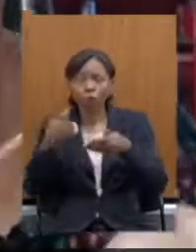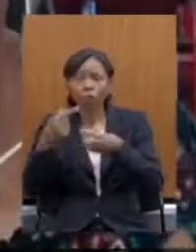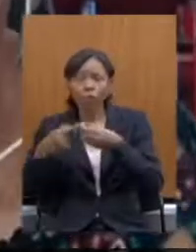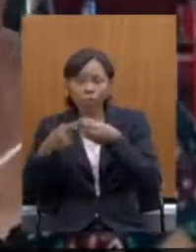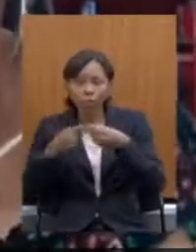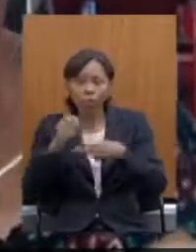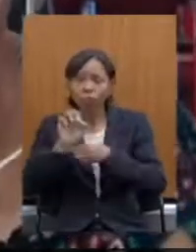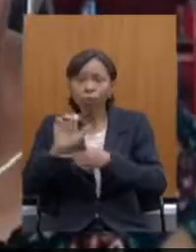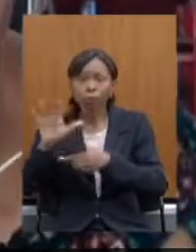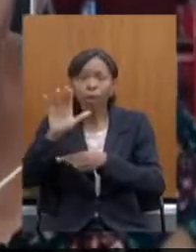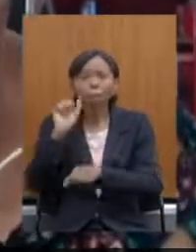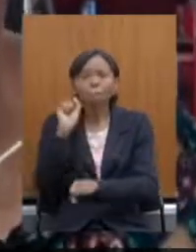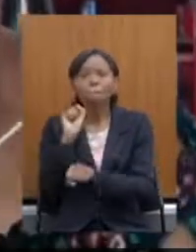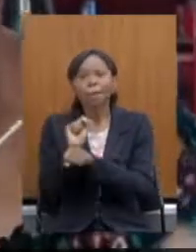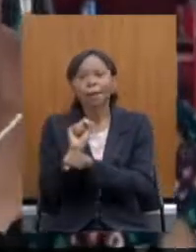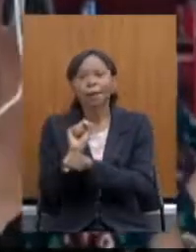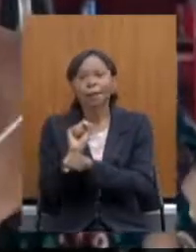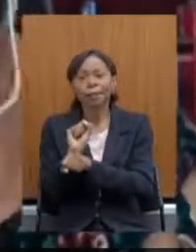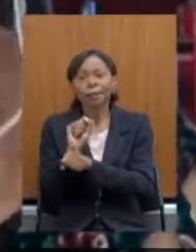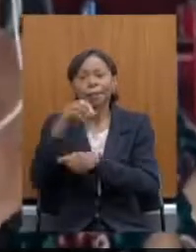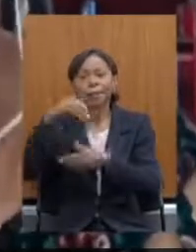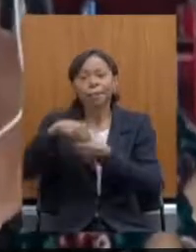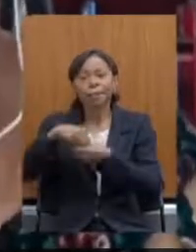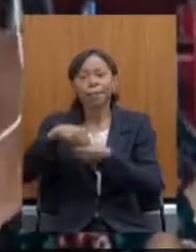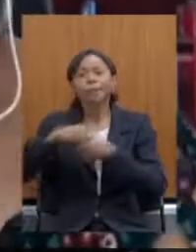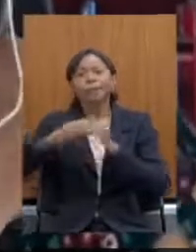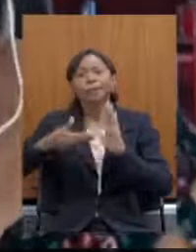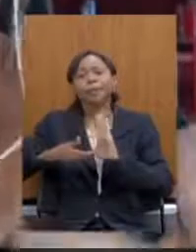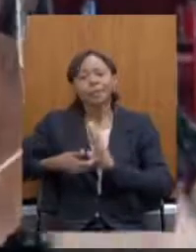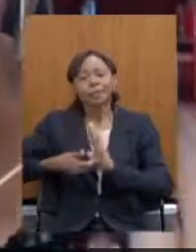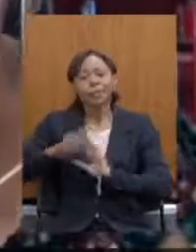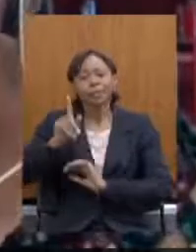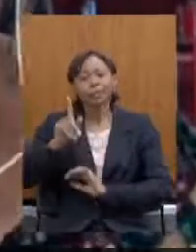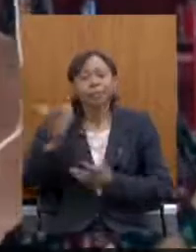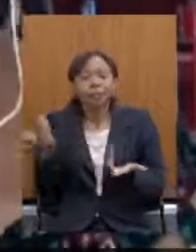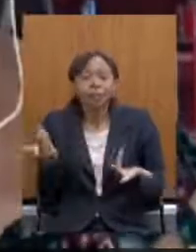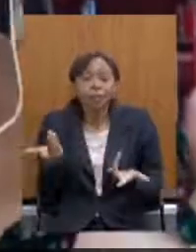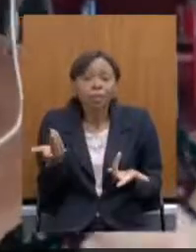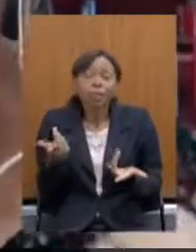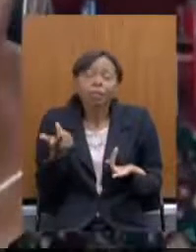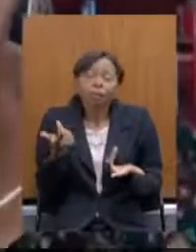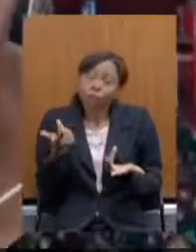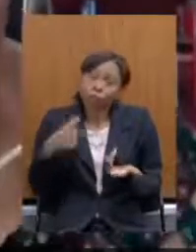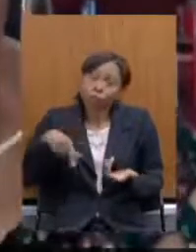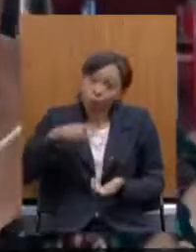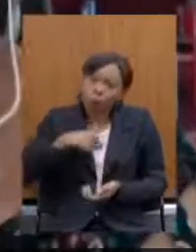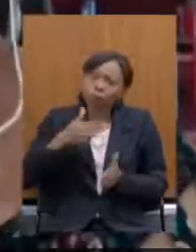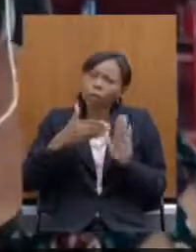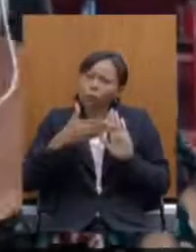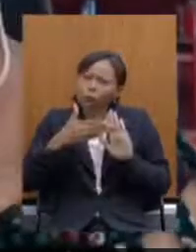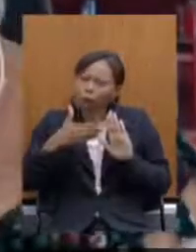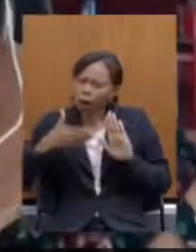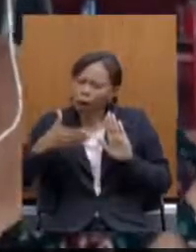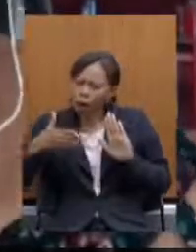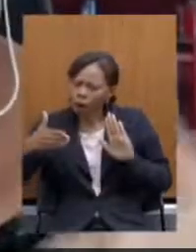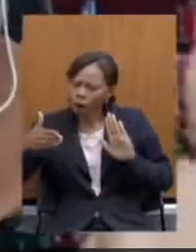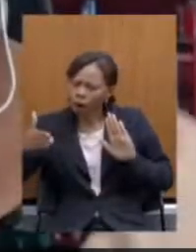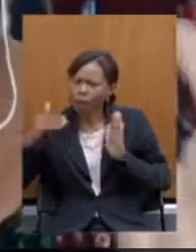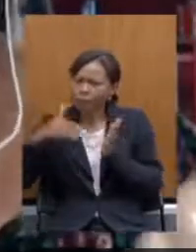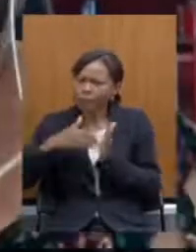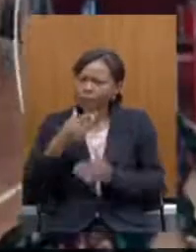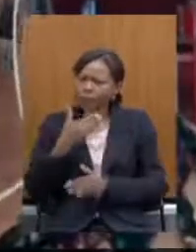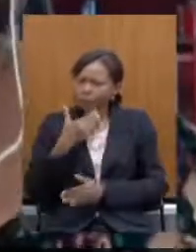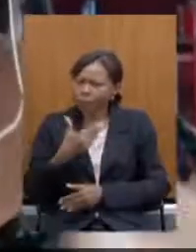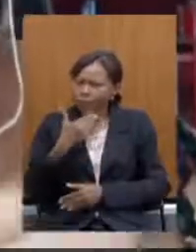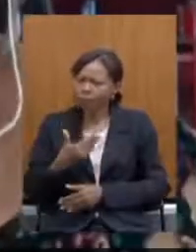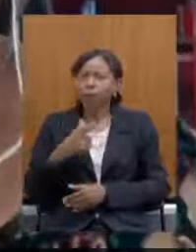ainda está parada na Câmara dos Deputados então mais esse elemento nós temos prazo até dezembro nós temos a